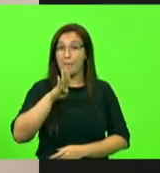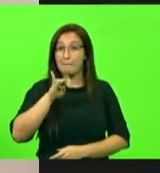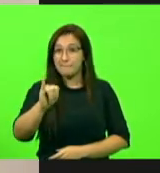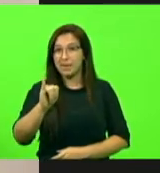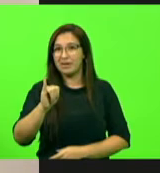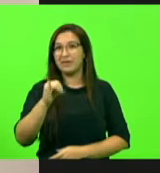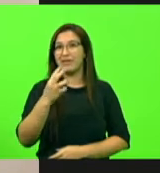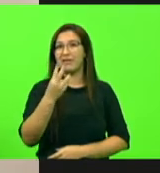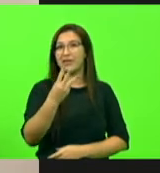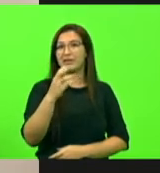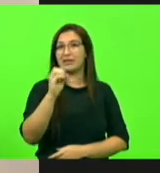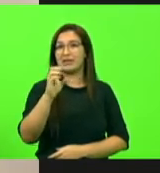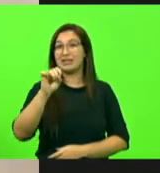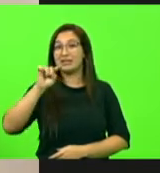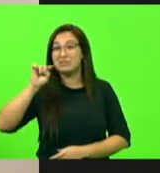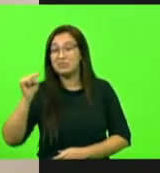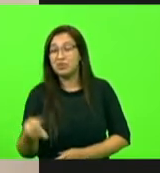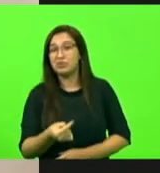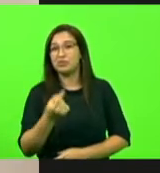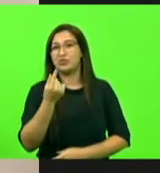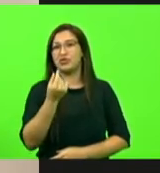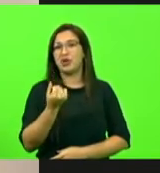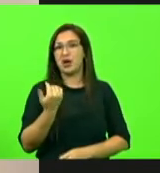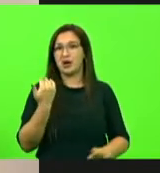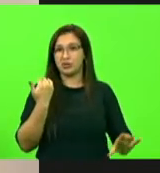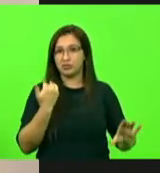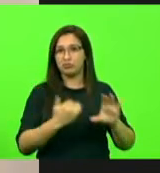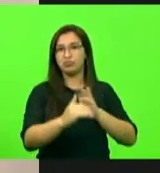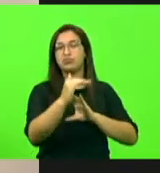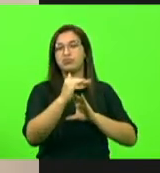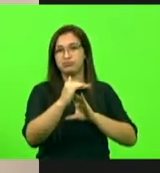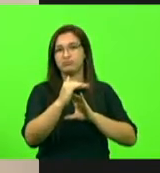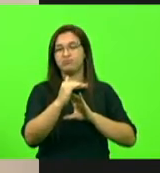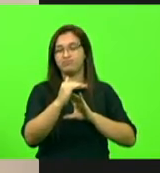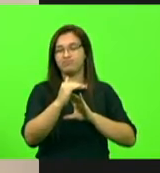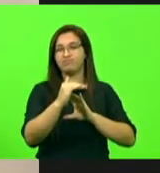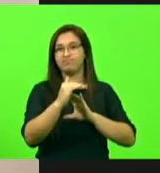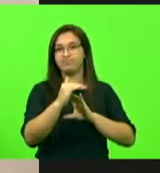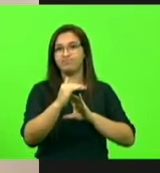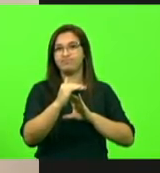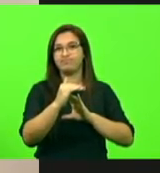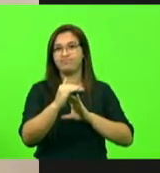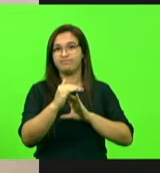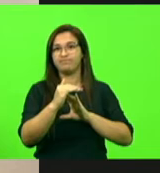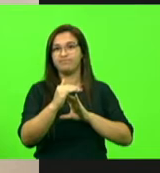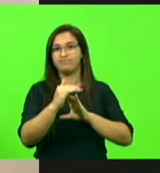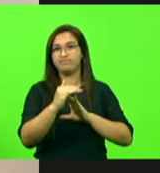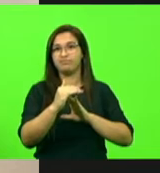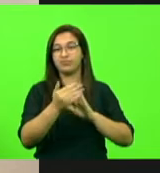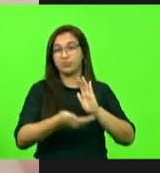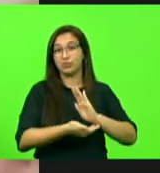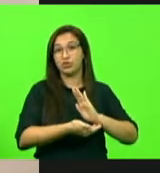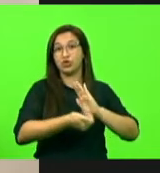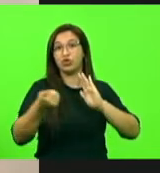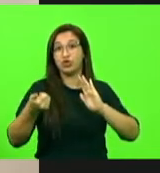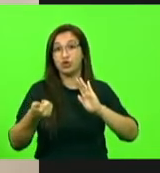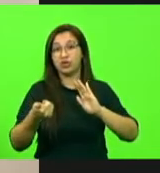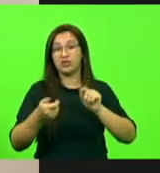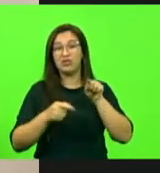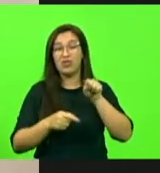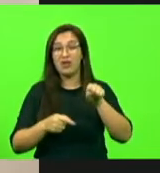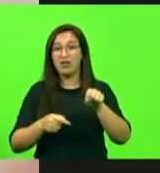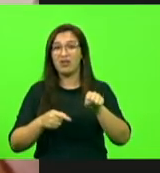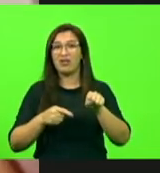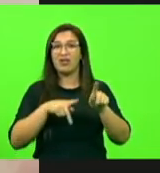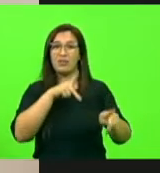reais que foram depositados, que estão sendo retirados do bolso do catarilhense,